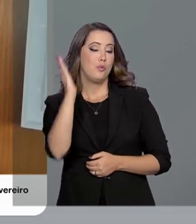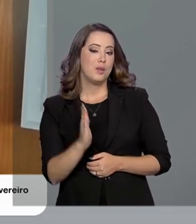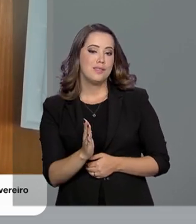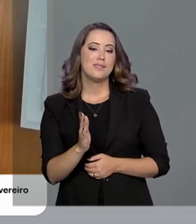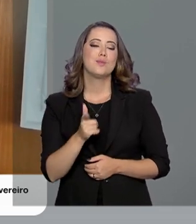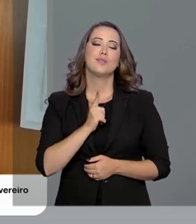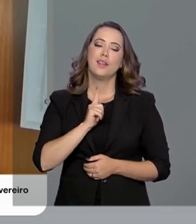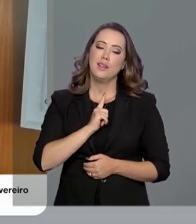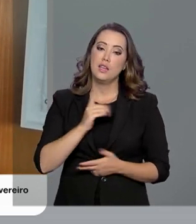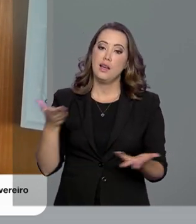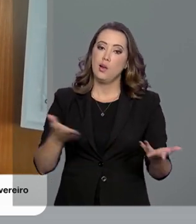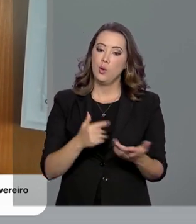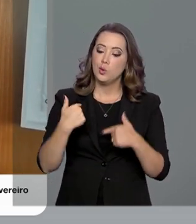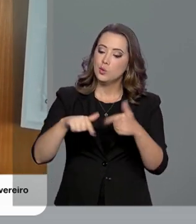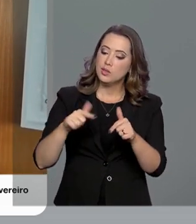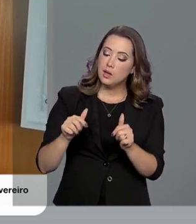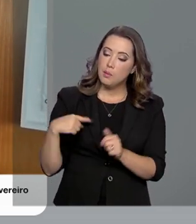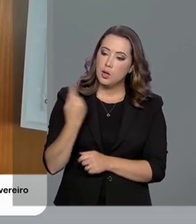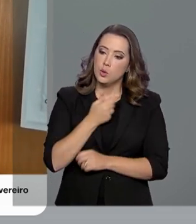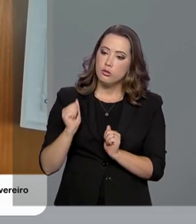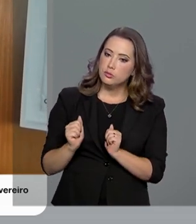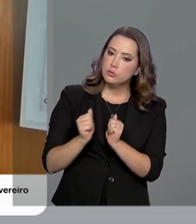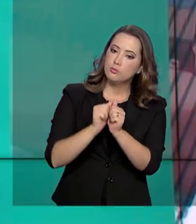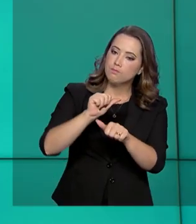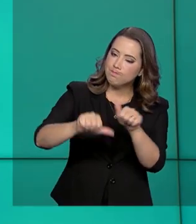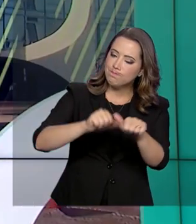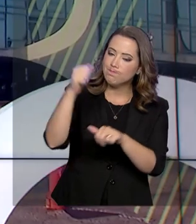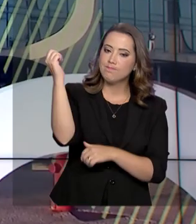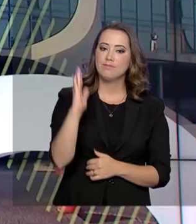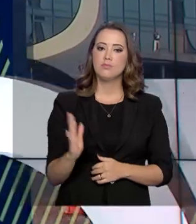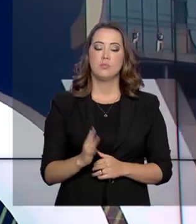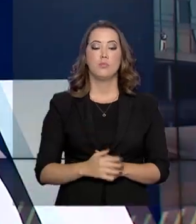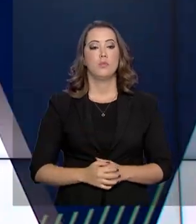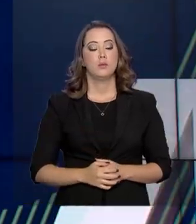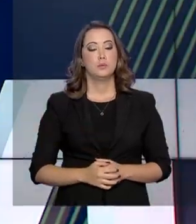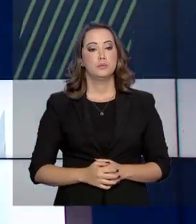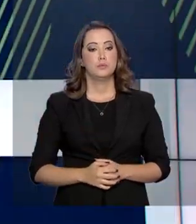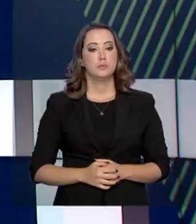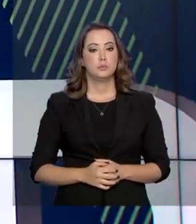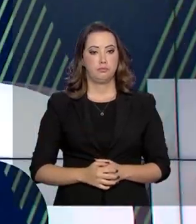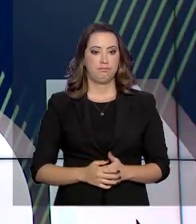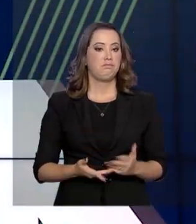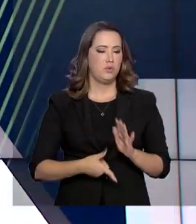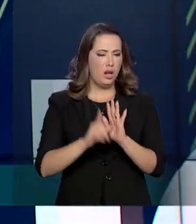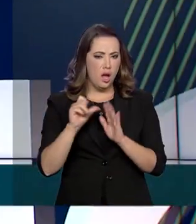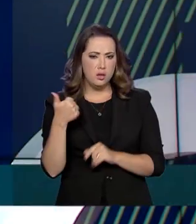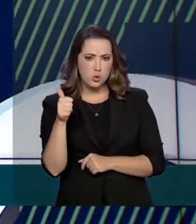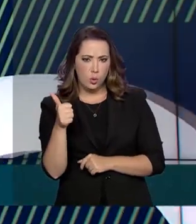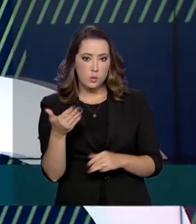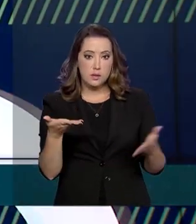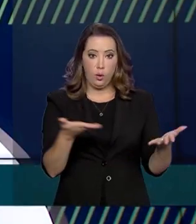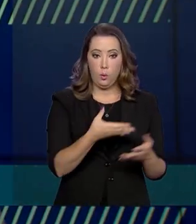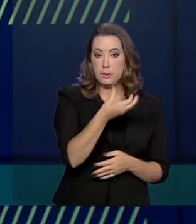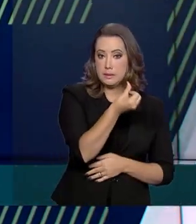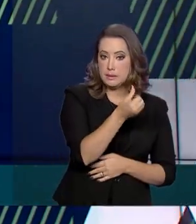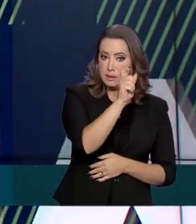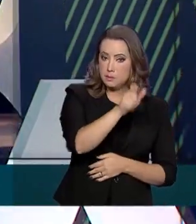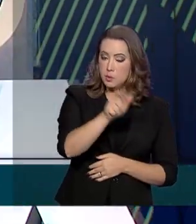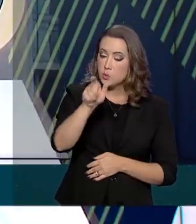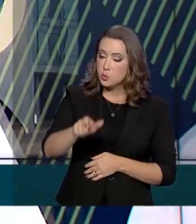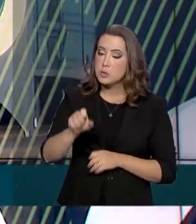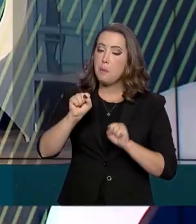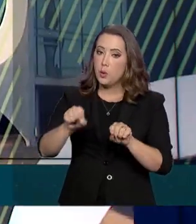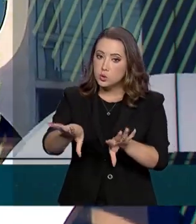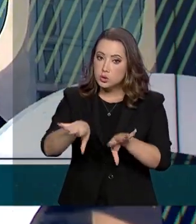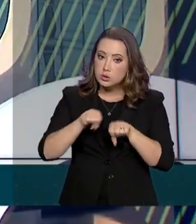missão, nós vamos juntos continuar transformando o Brasil. Caiu de 11 para 6 o número de casos suspeitos